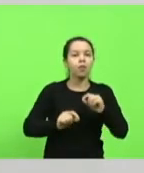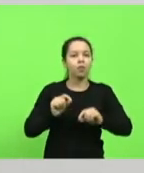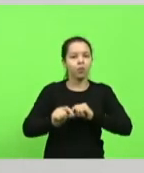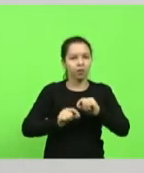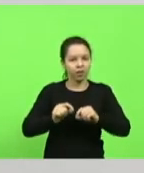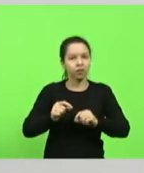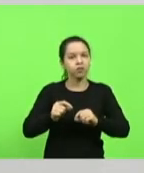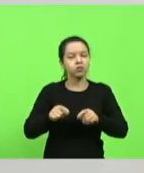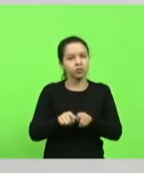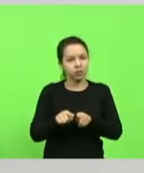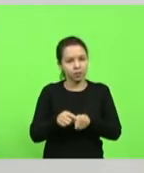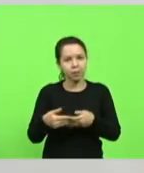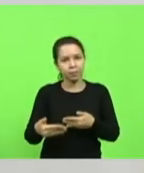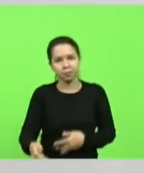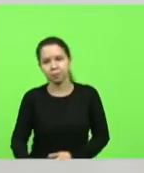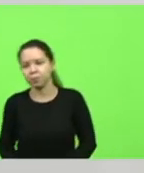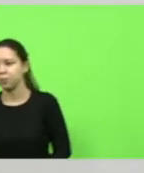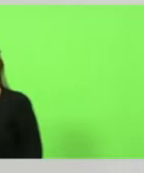iríamos mais longe na época